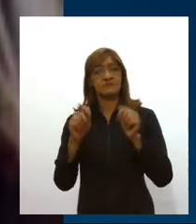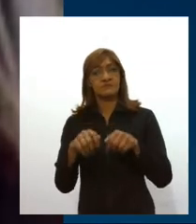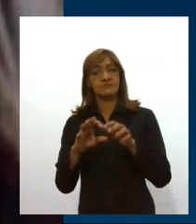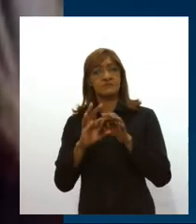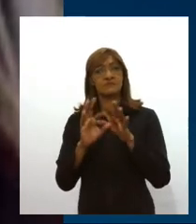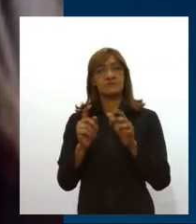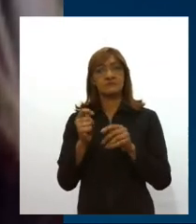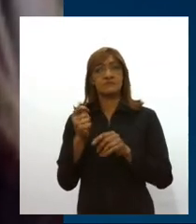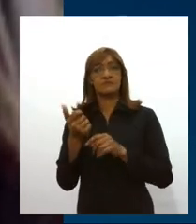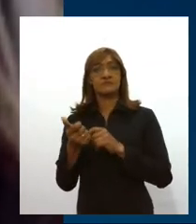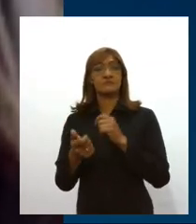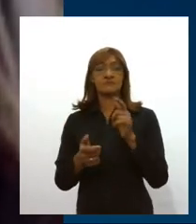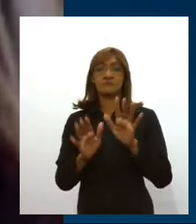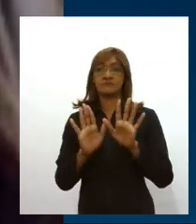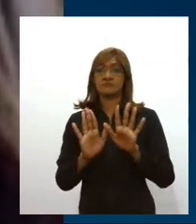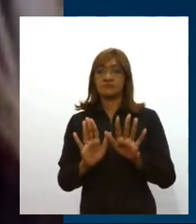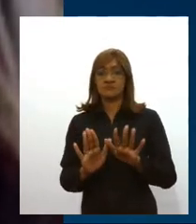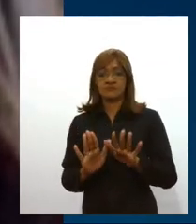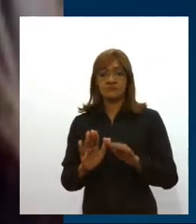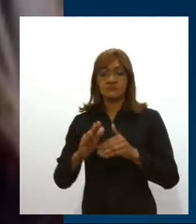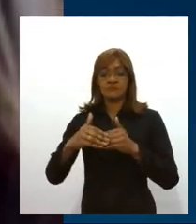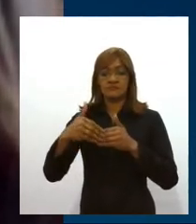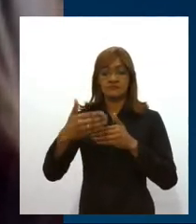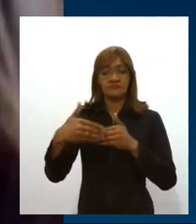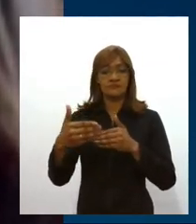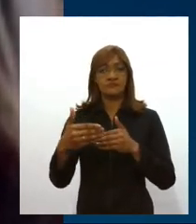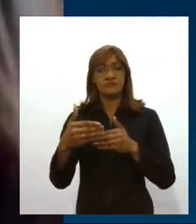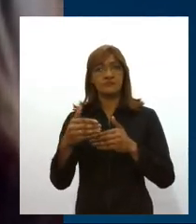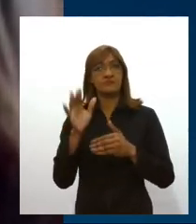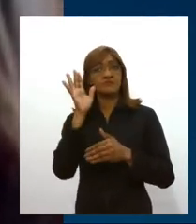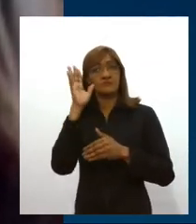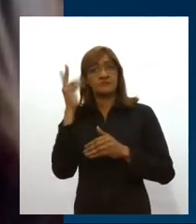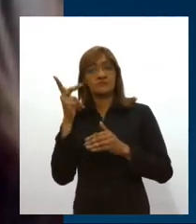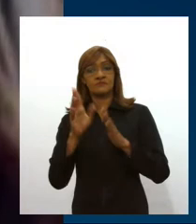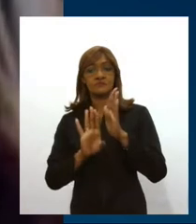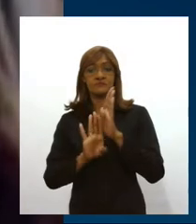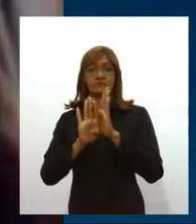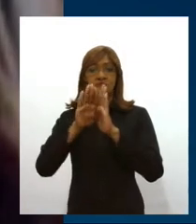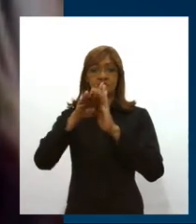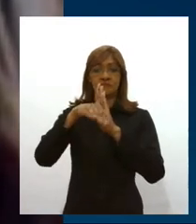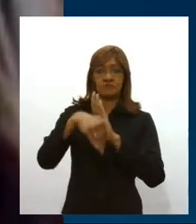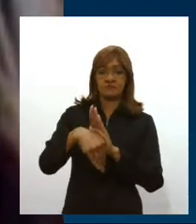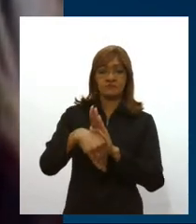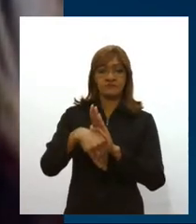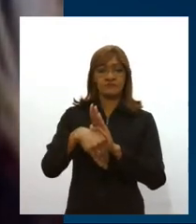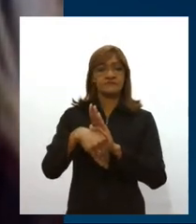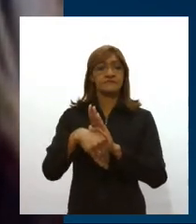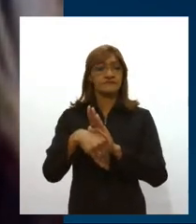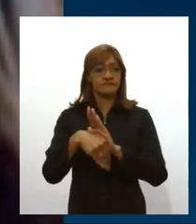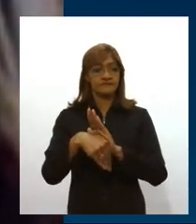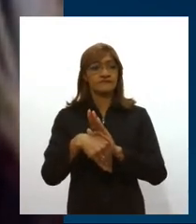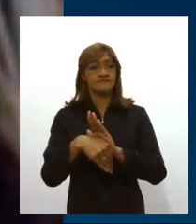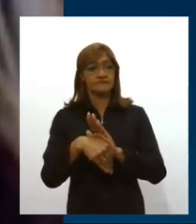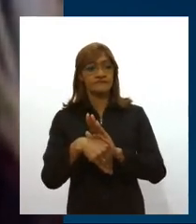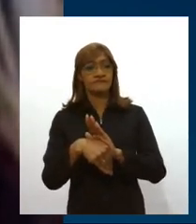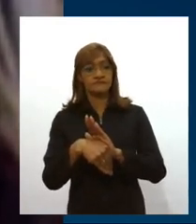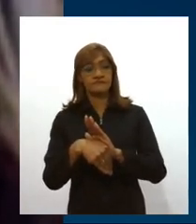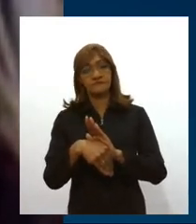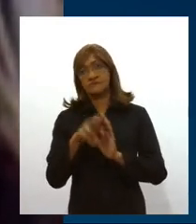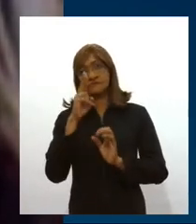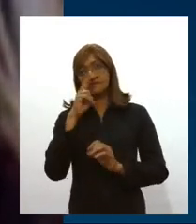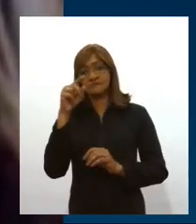Isso é uma tendência caso a epidemia continue nessa trajetória de queda relevante que vem